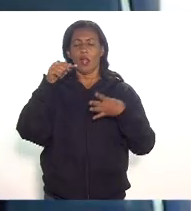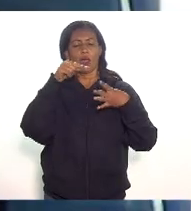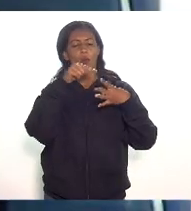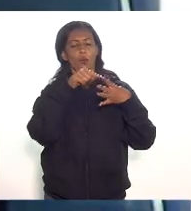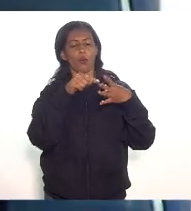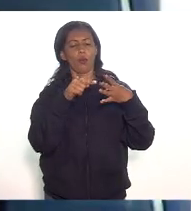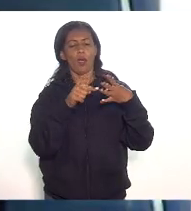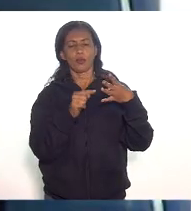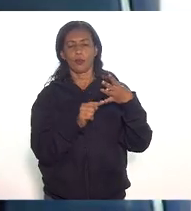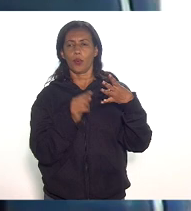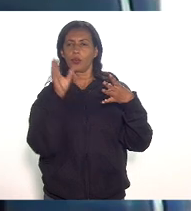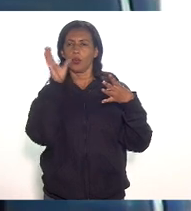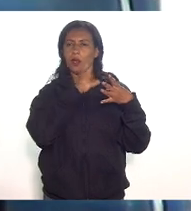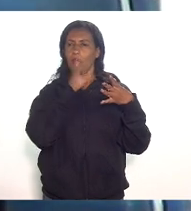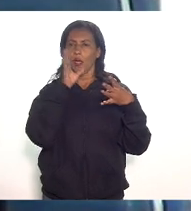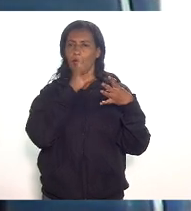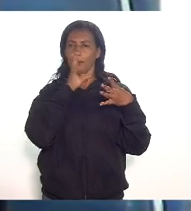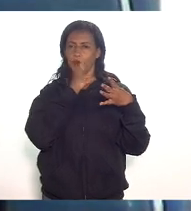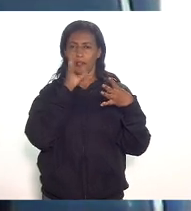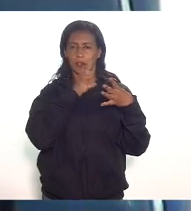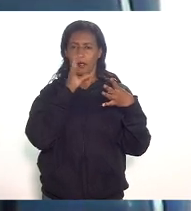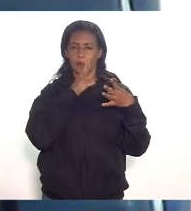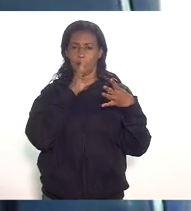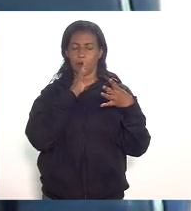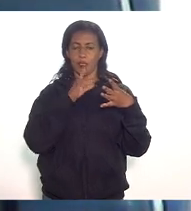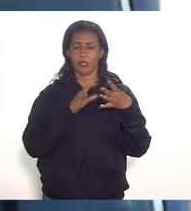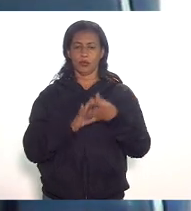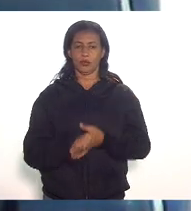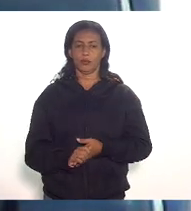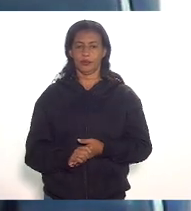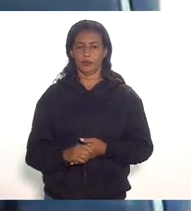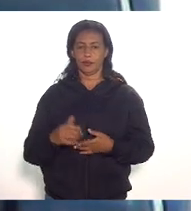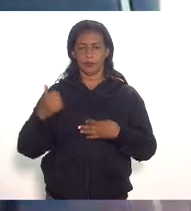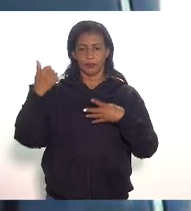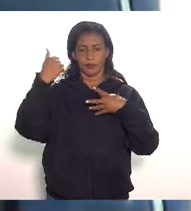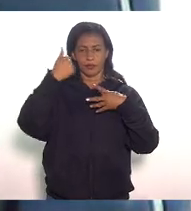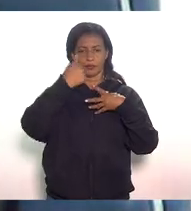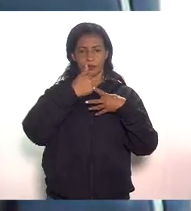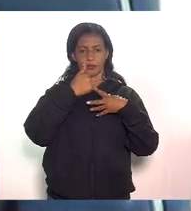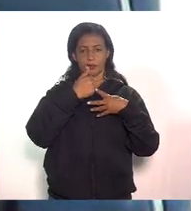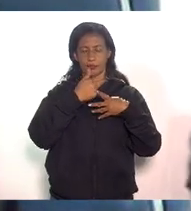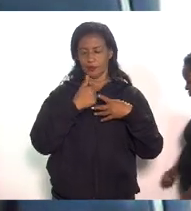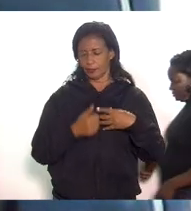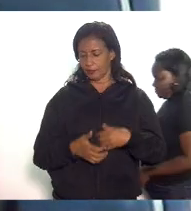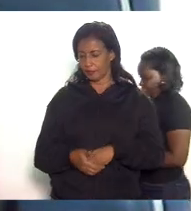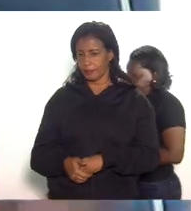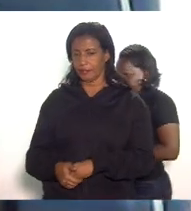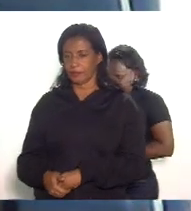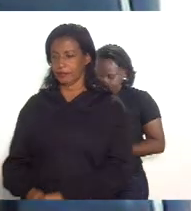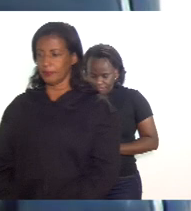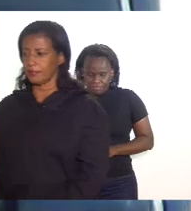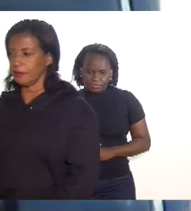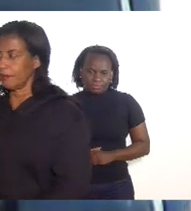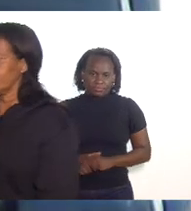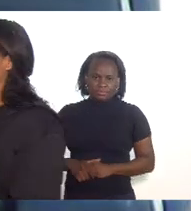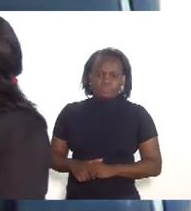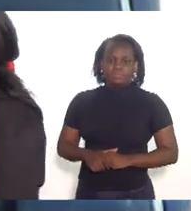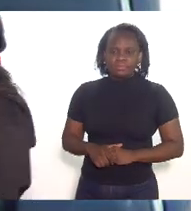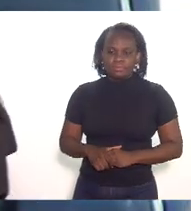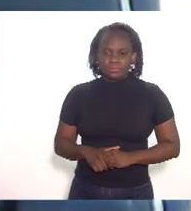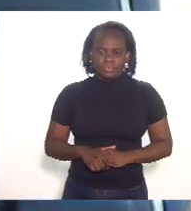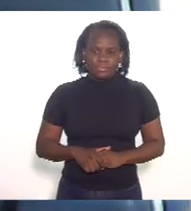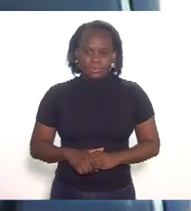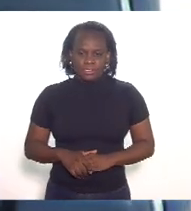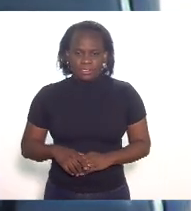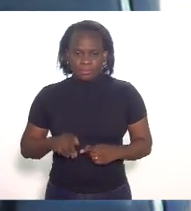rapidamente bem rápido de forma bem sintética o primeiro ponto é dizer que estou de acordo acho muito